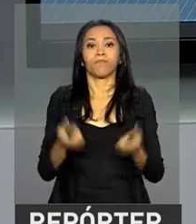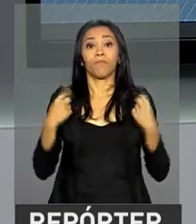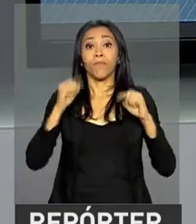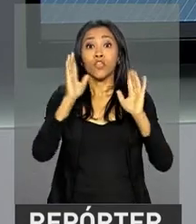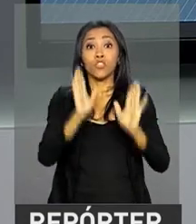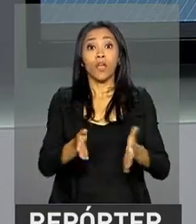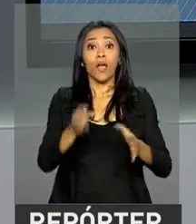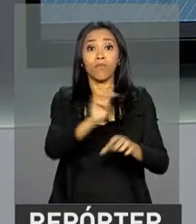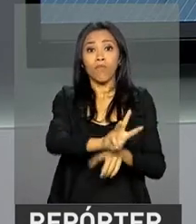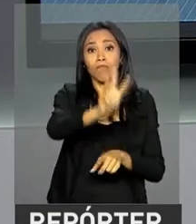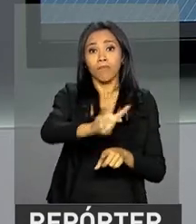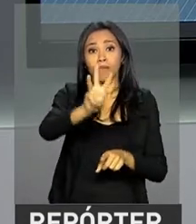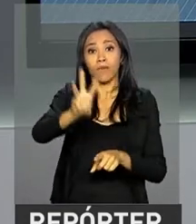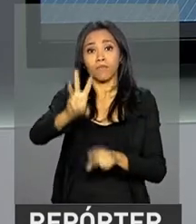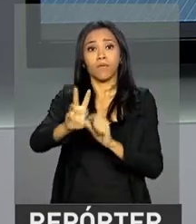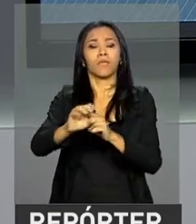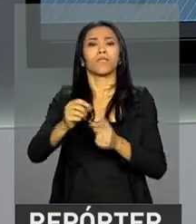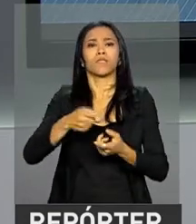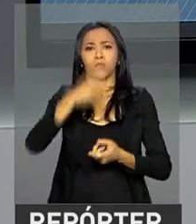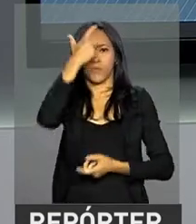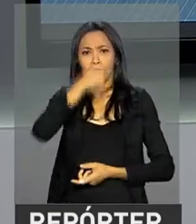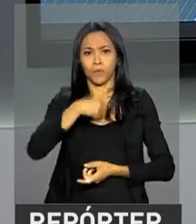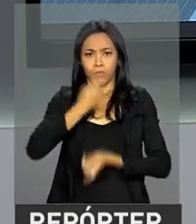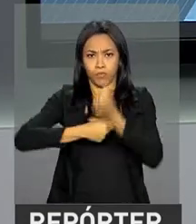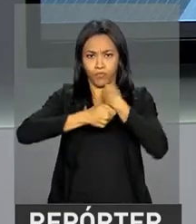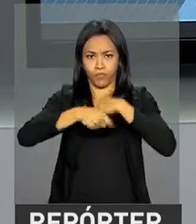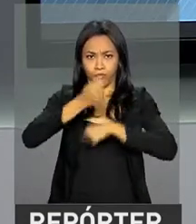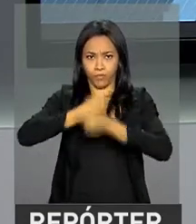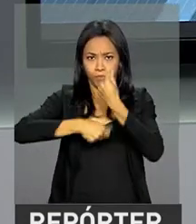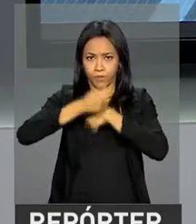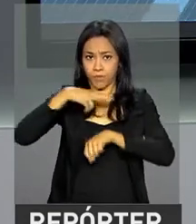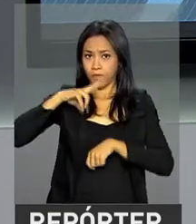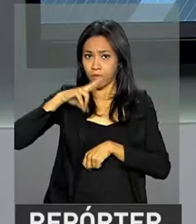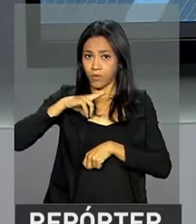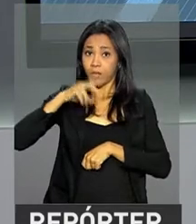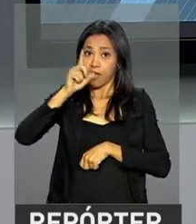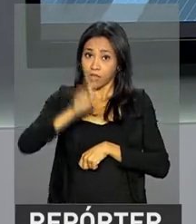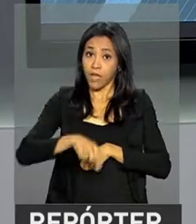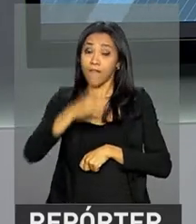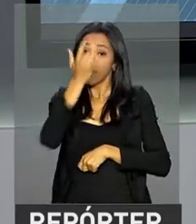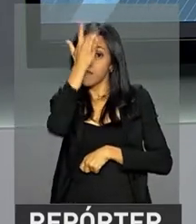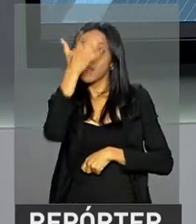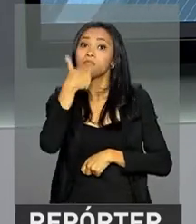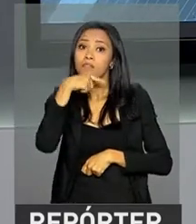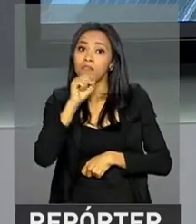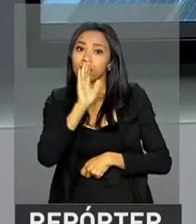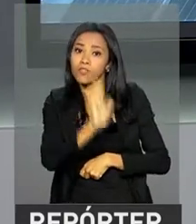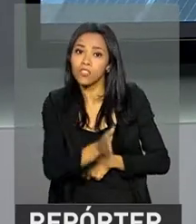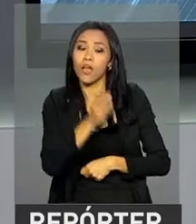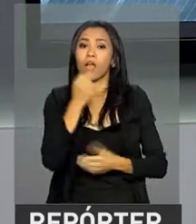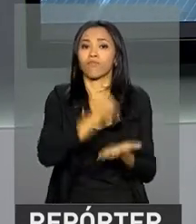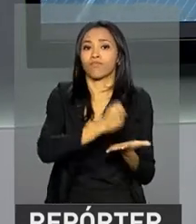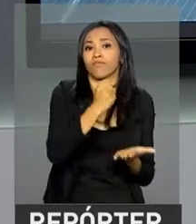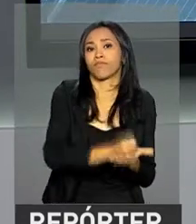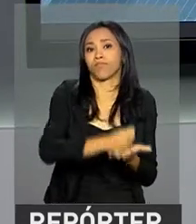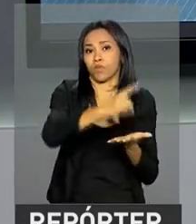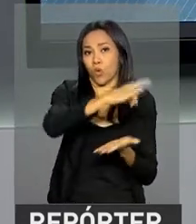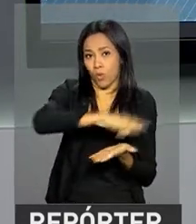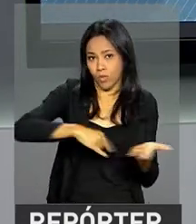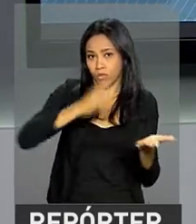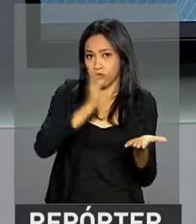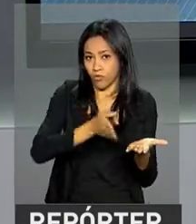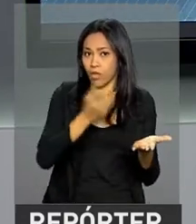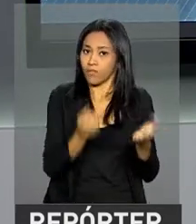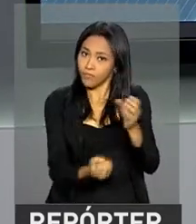ar o novo portal do Microempreendedor Individual. O site promete facilitar a vida de quem já formalizou ou pretende formalizar seu